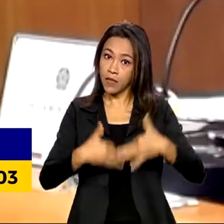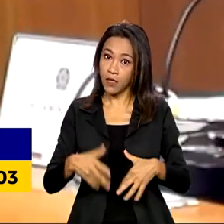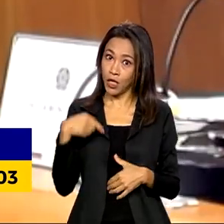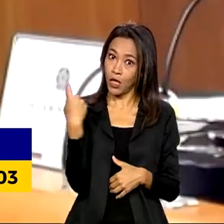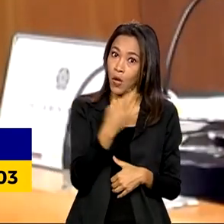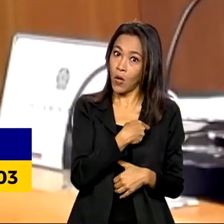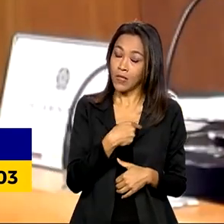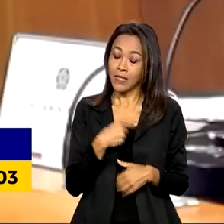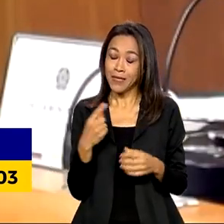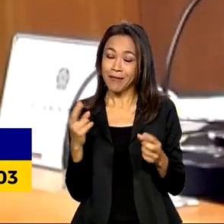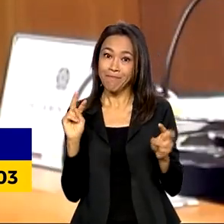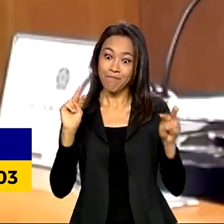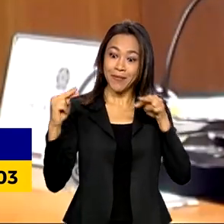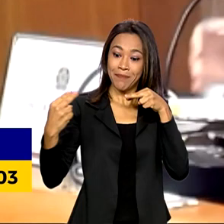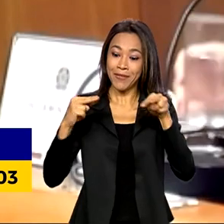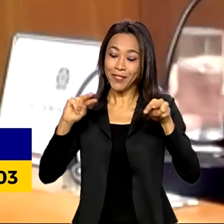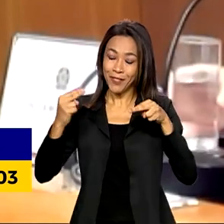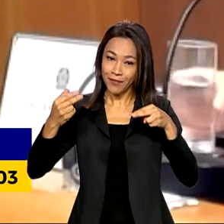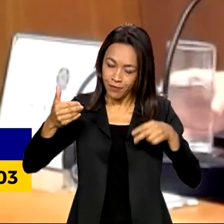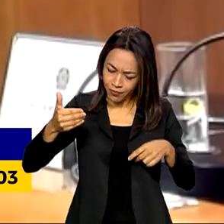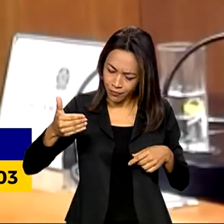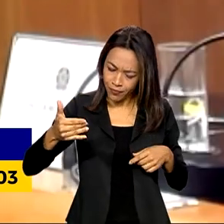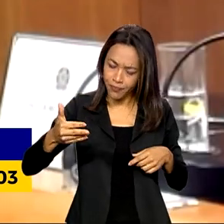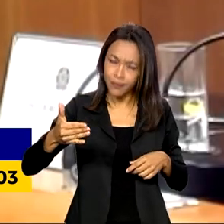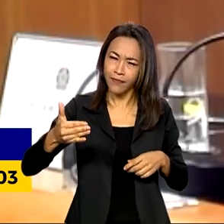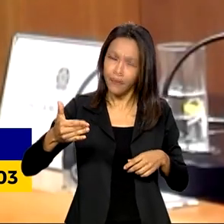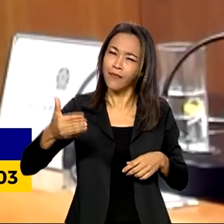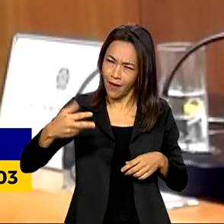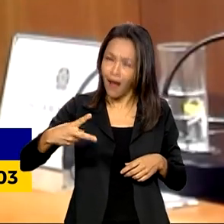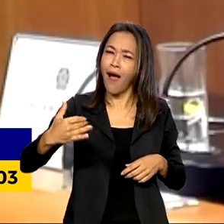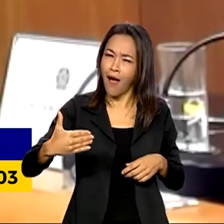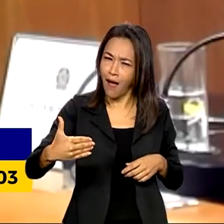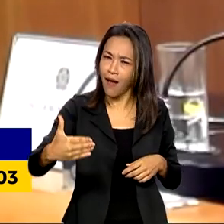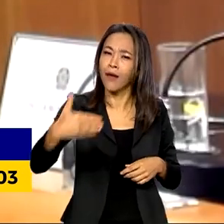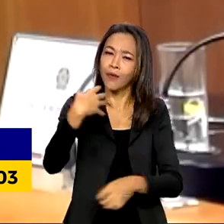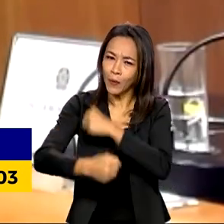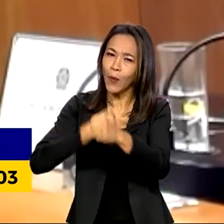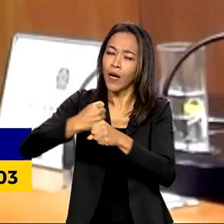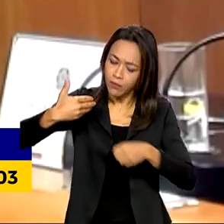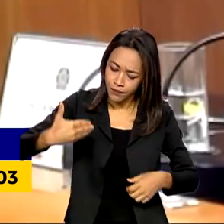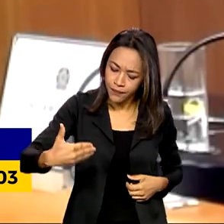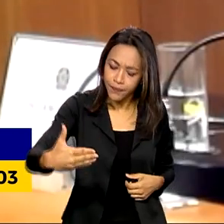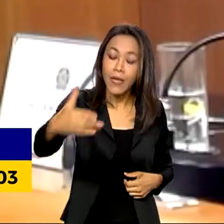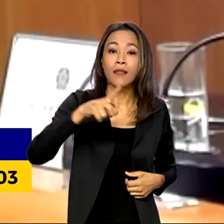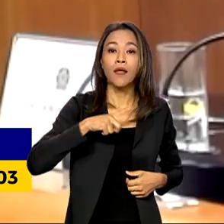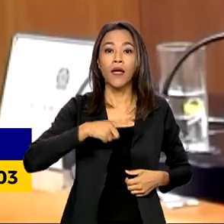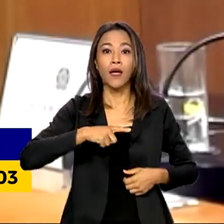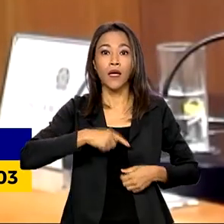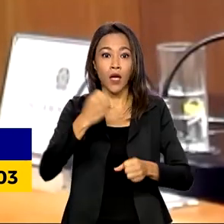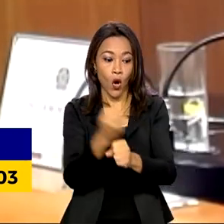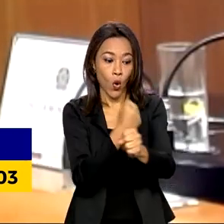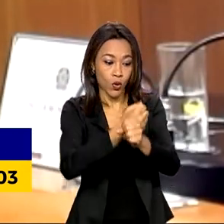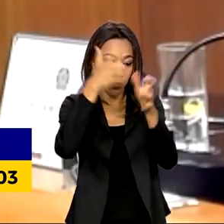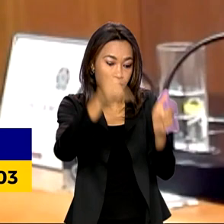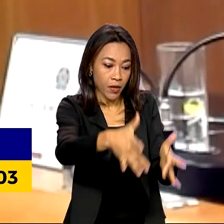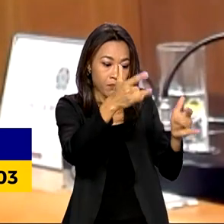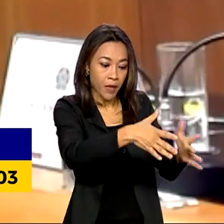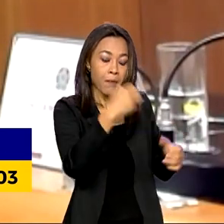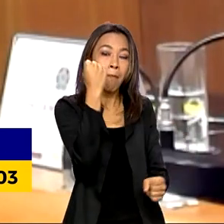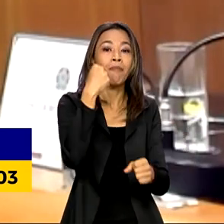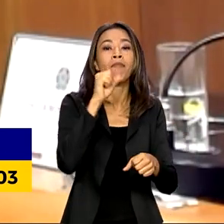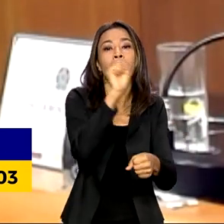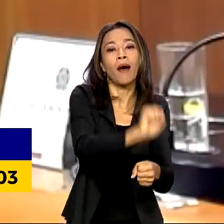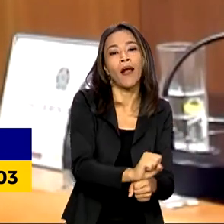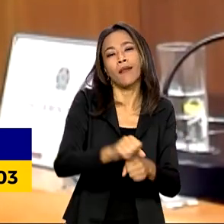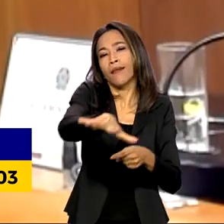vai acontecer também no decorrer do ano. Tem as obras paradas que ainda não foram retomadas, seja na área da saúde, na